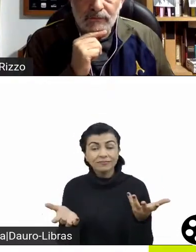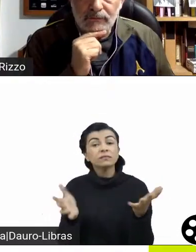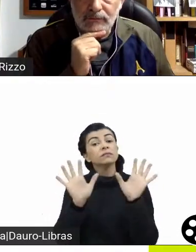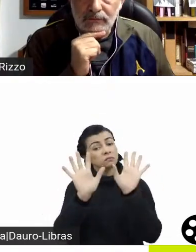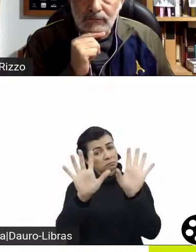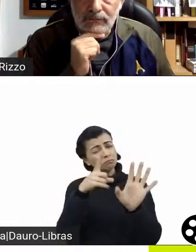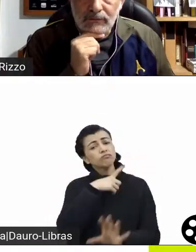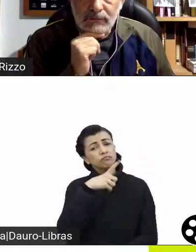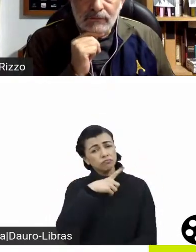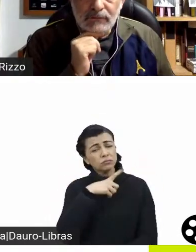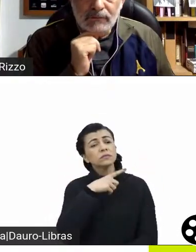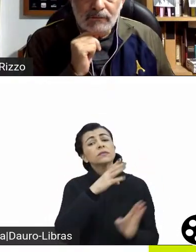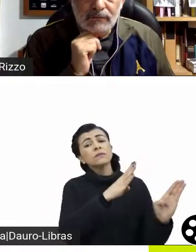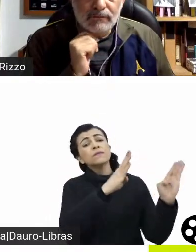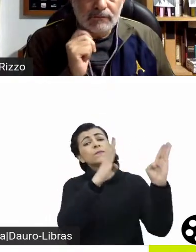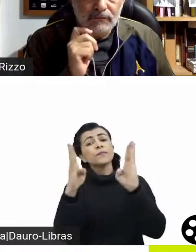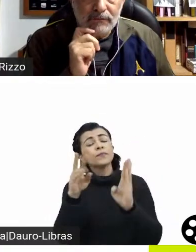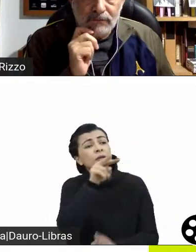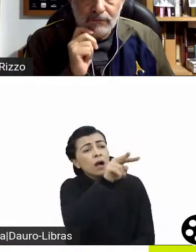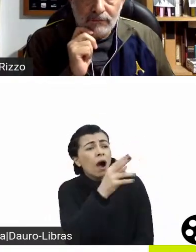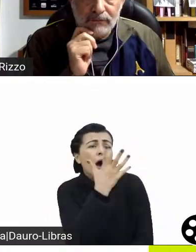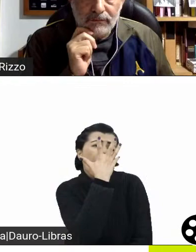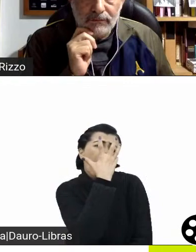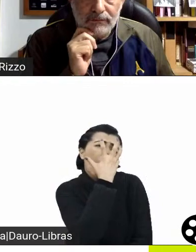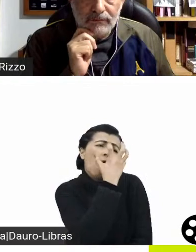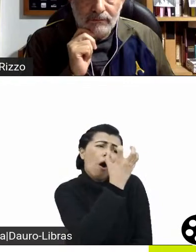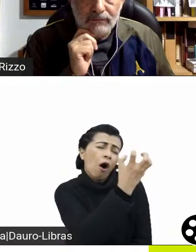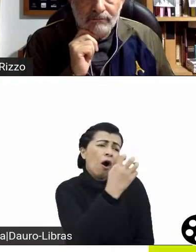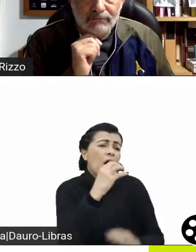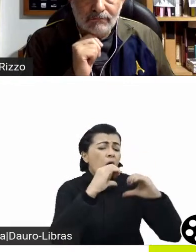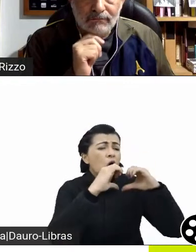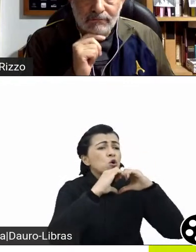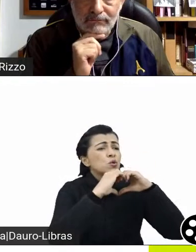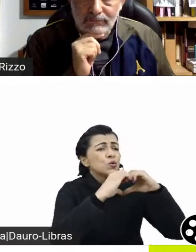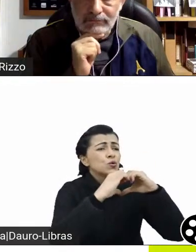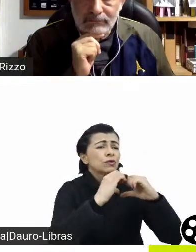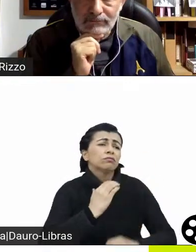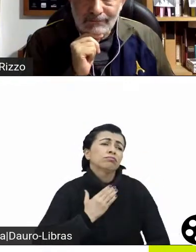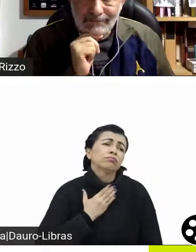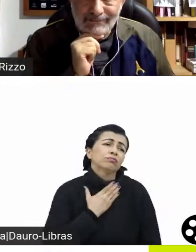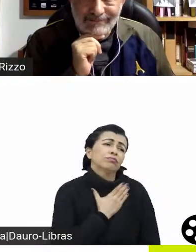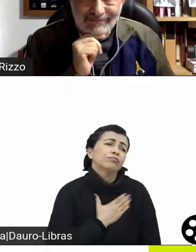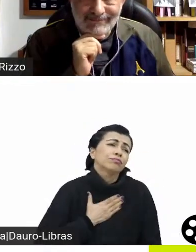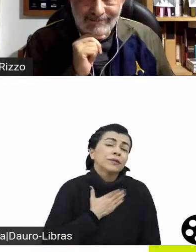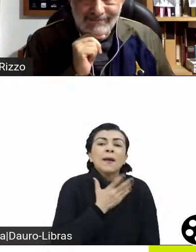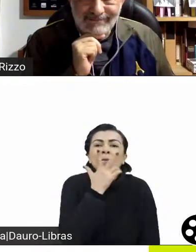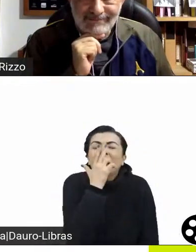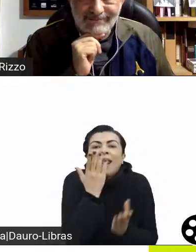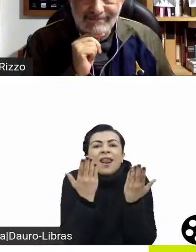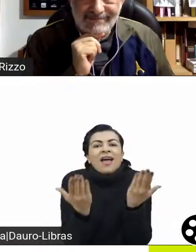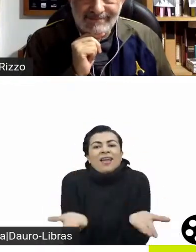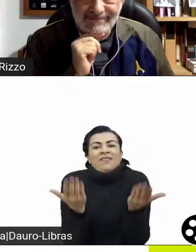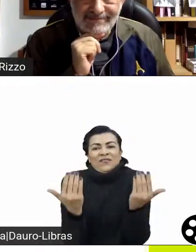que a gente quer ver, que é o romance, é mais leve, tudo muito mais leve,